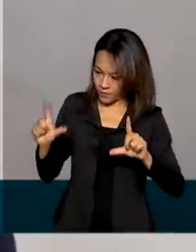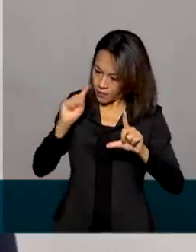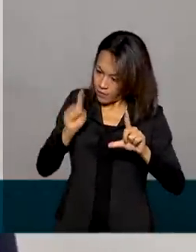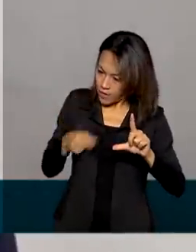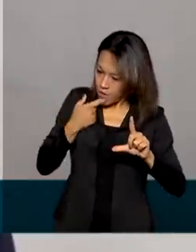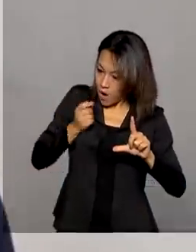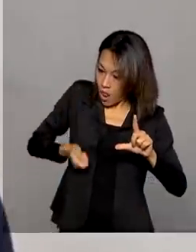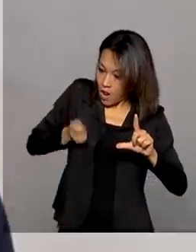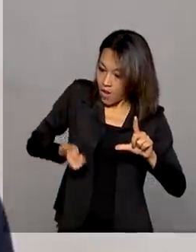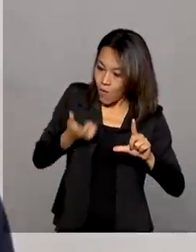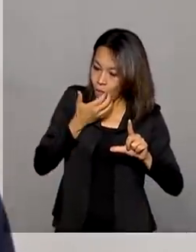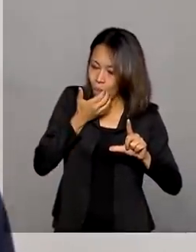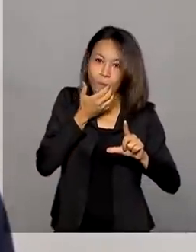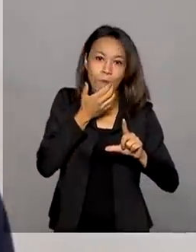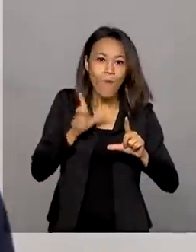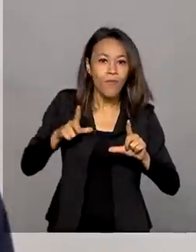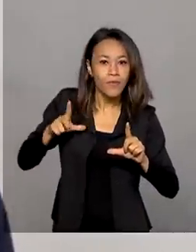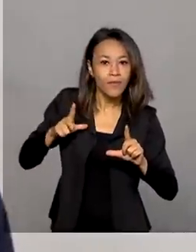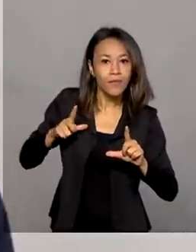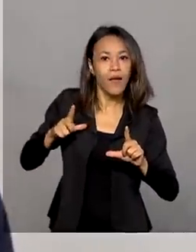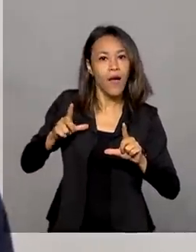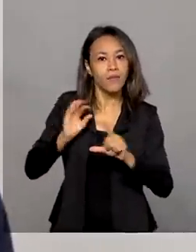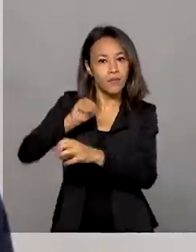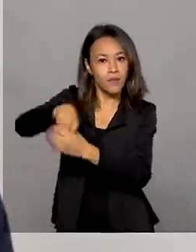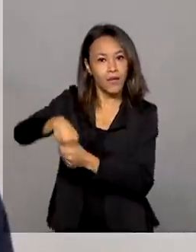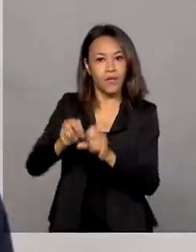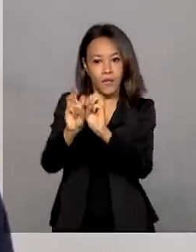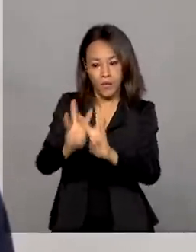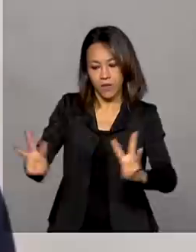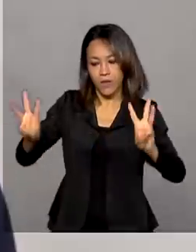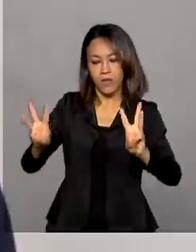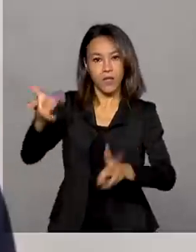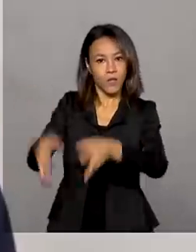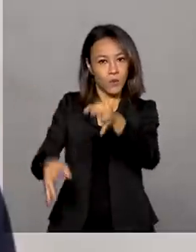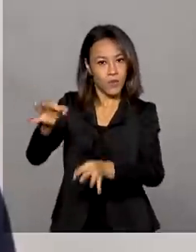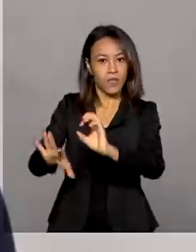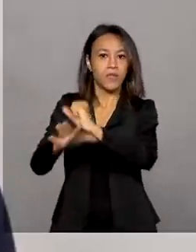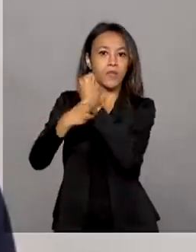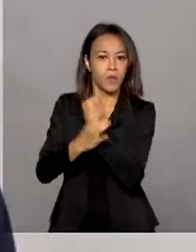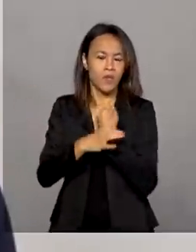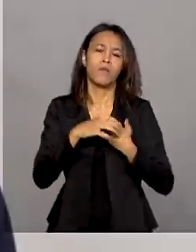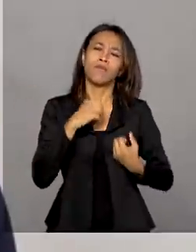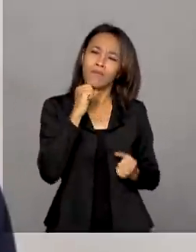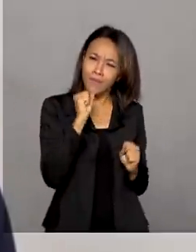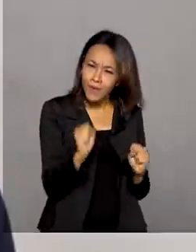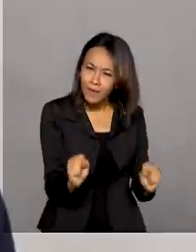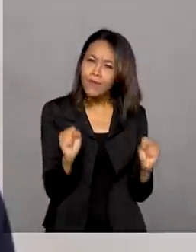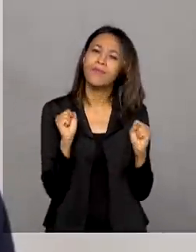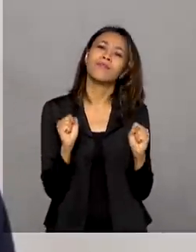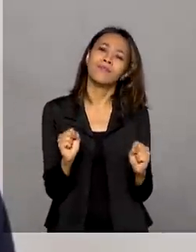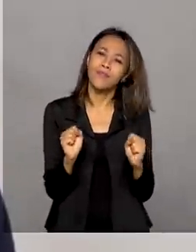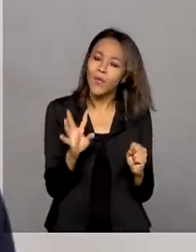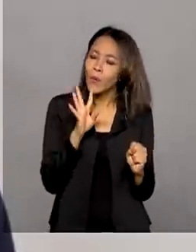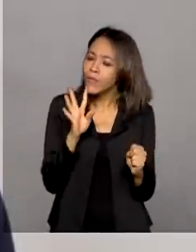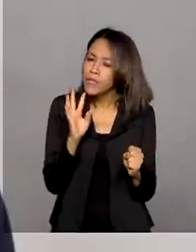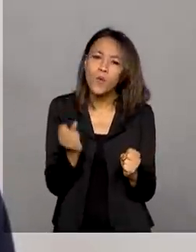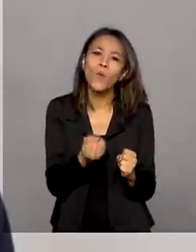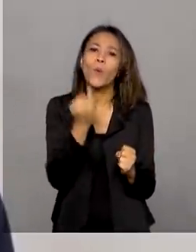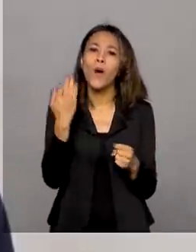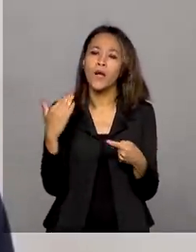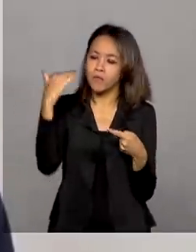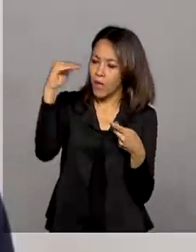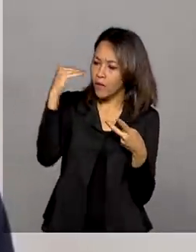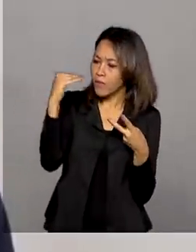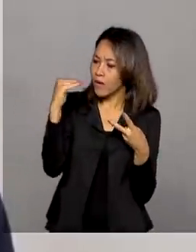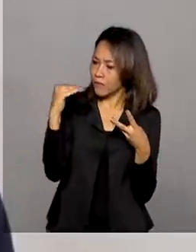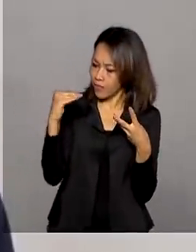que encontra-se disponível na página do próprio Ministério da Justiça e Segurança Pública, pode então conhecer a relação de dentes colocados à